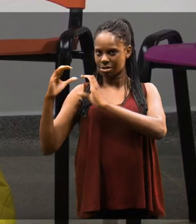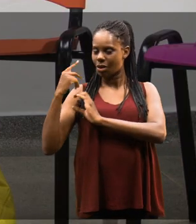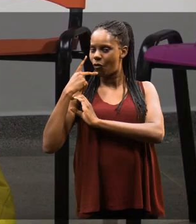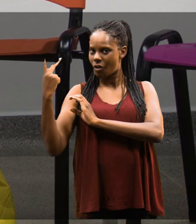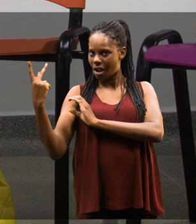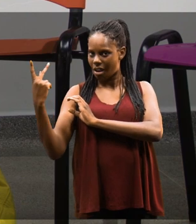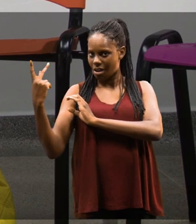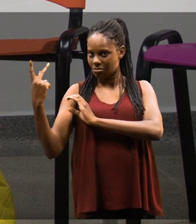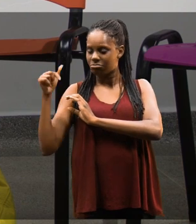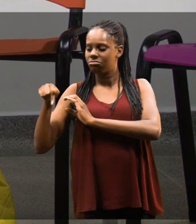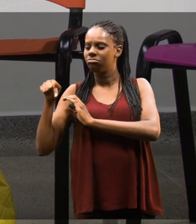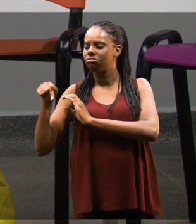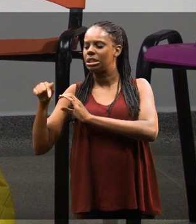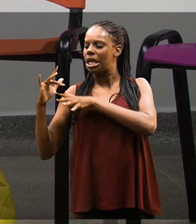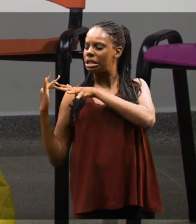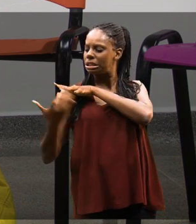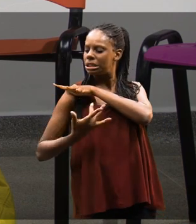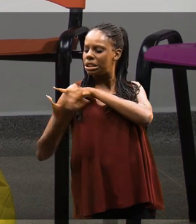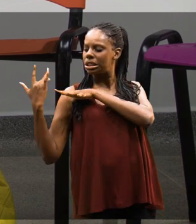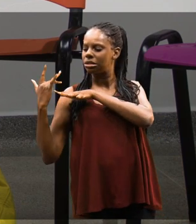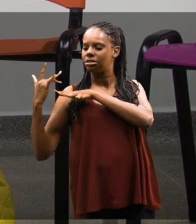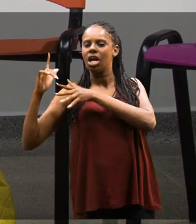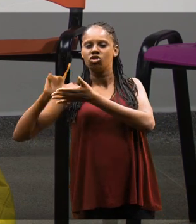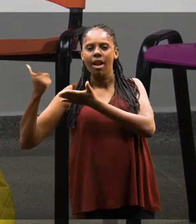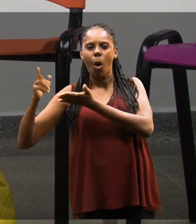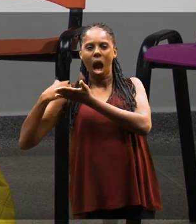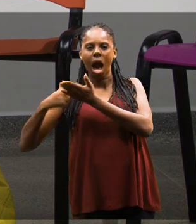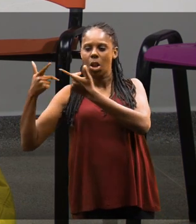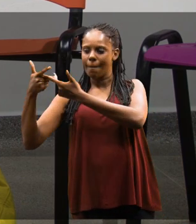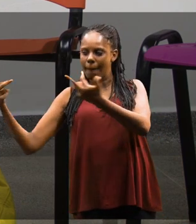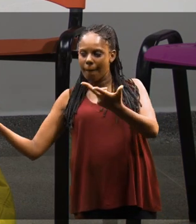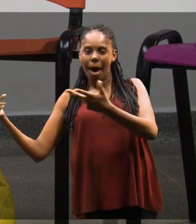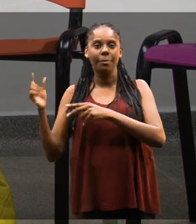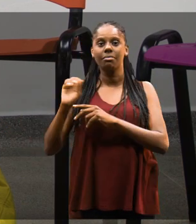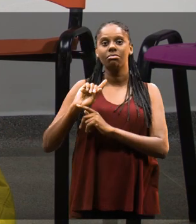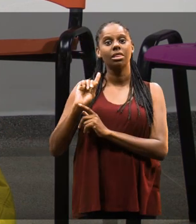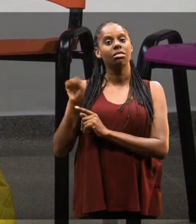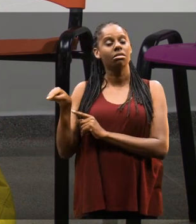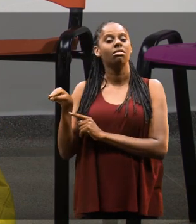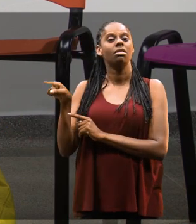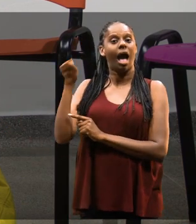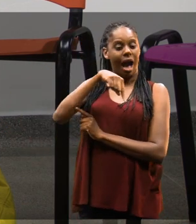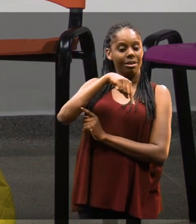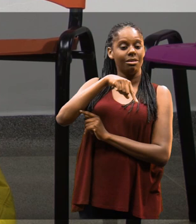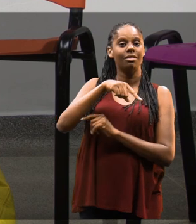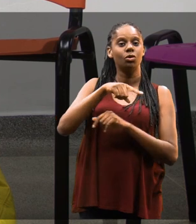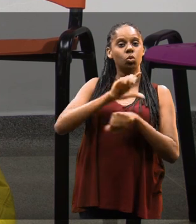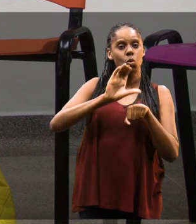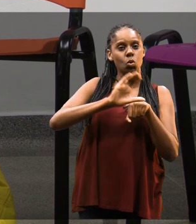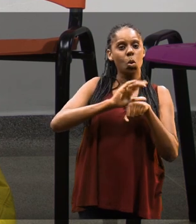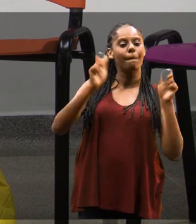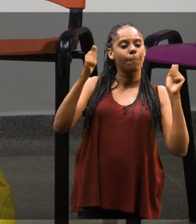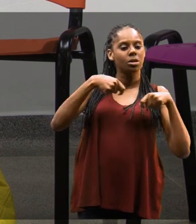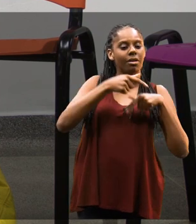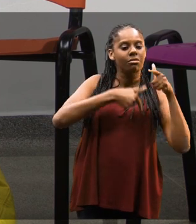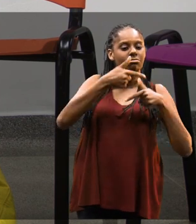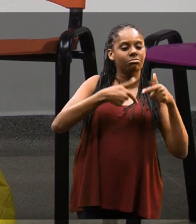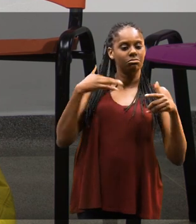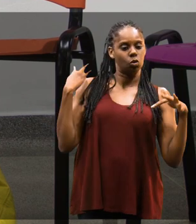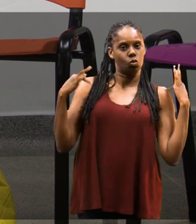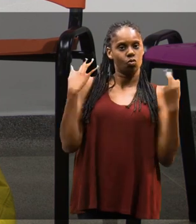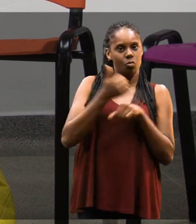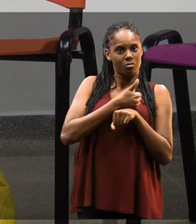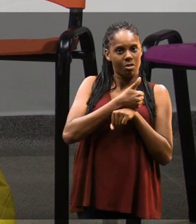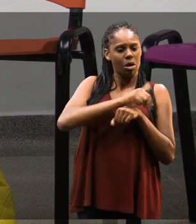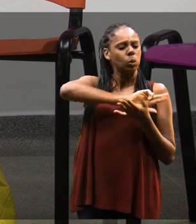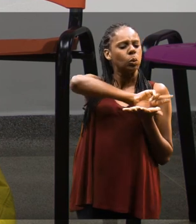no curso que, assim como na comunicação não existem mais os meios de massa, mas sim uma massa de meios, as possibilidades de